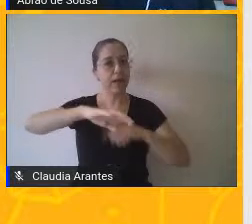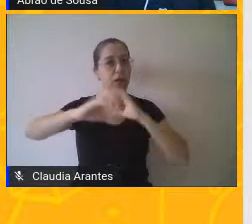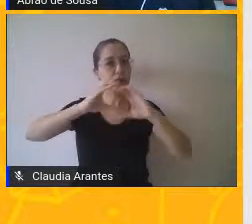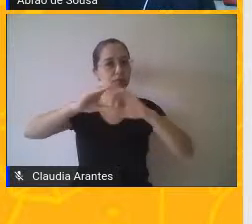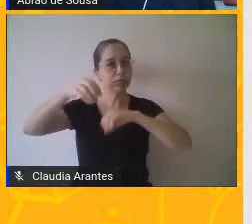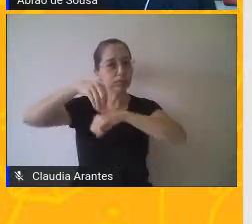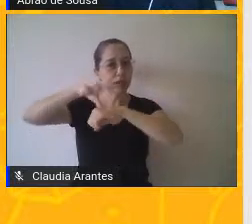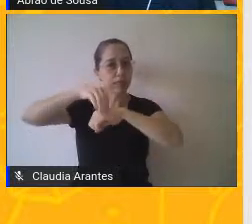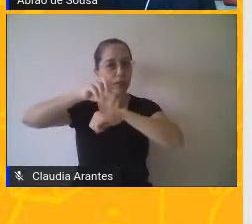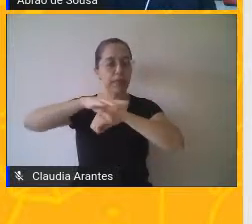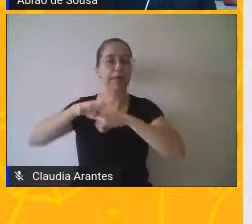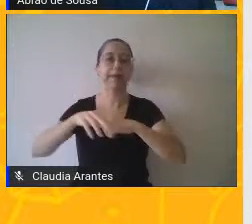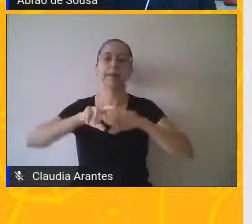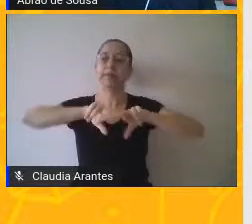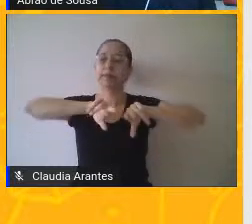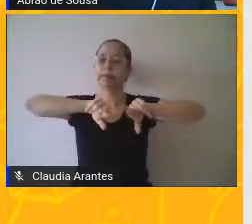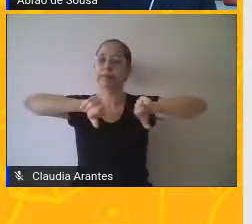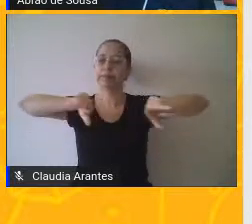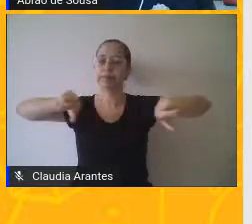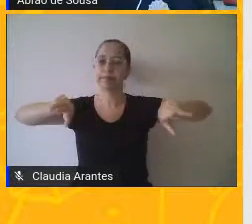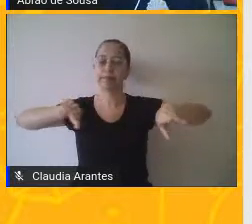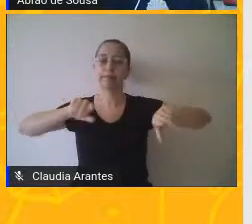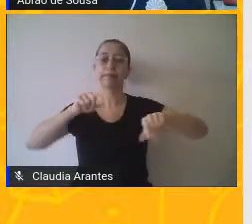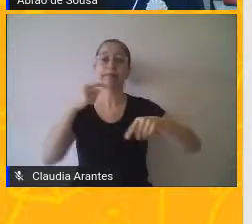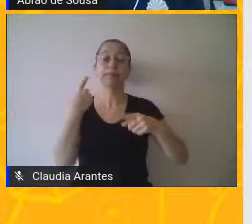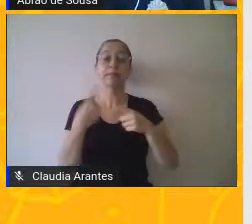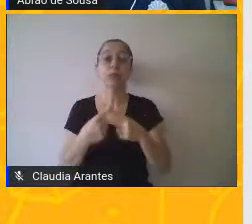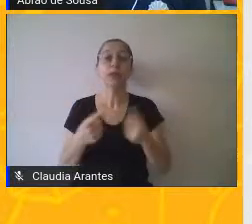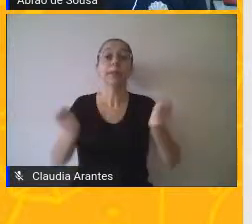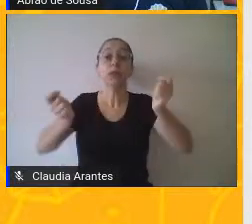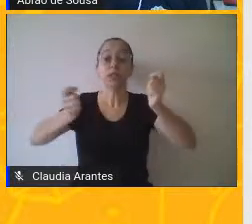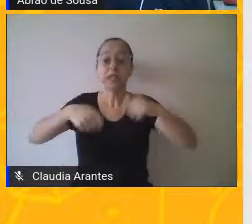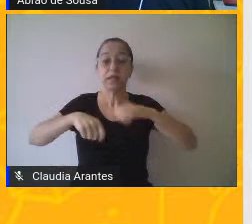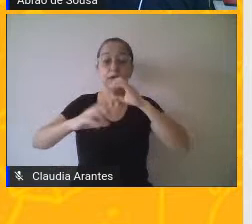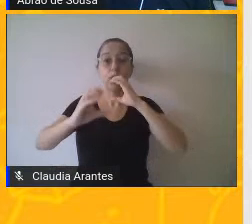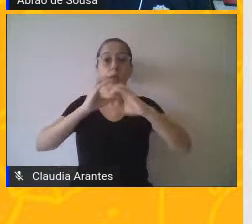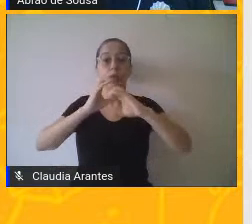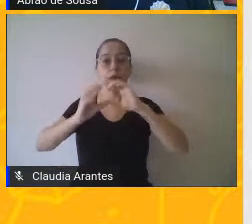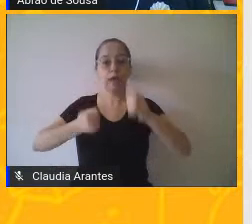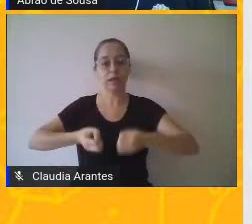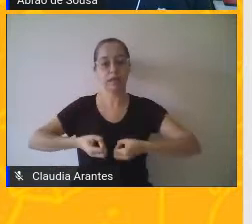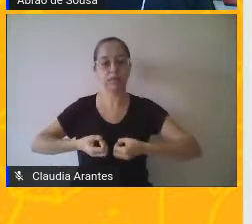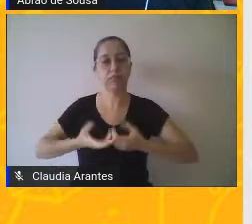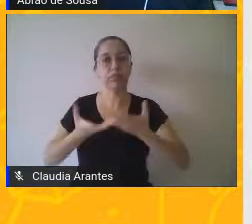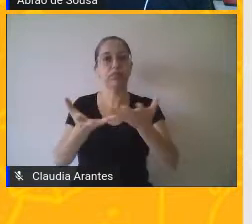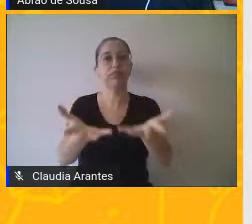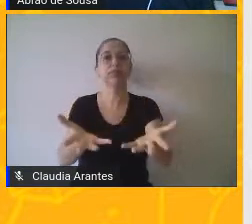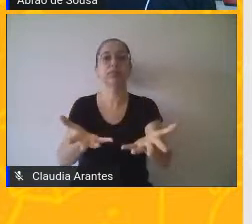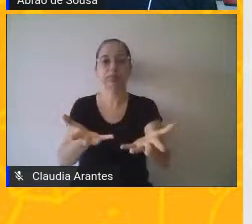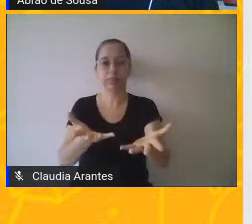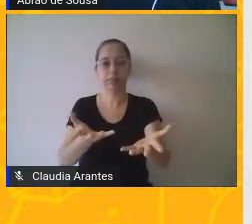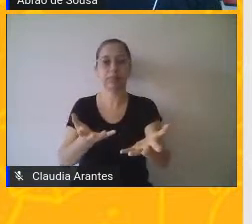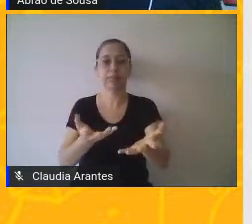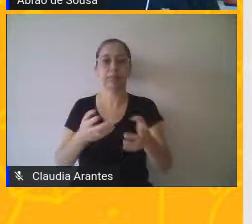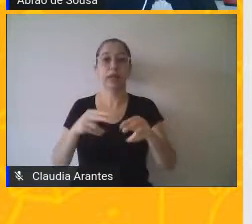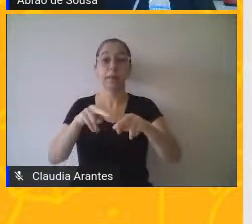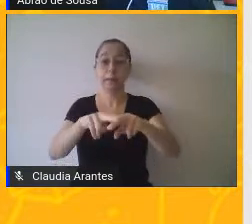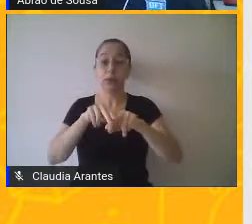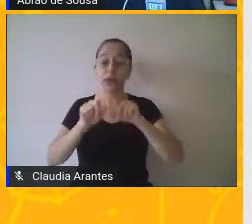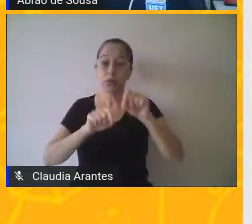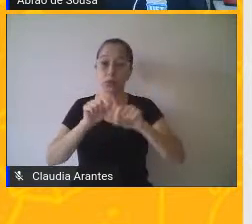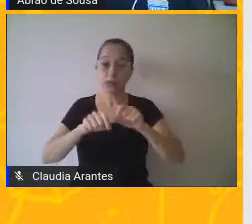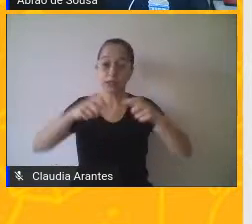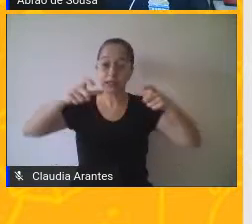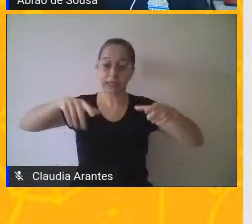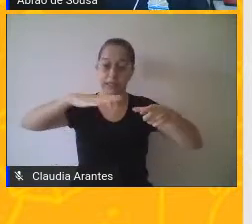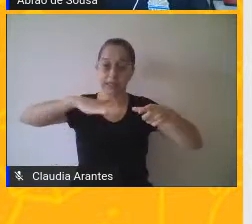comunicação para acontecer, ela necessita de um canal. Mas esse canal, ele é utilizado